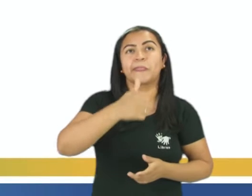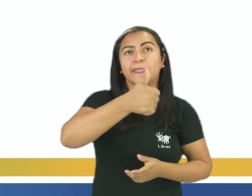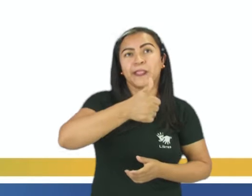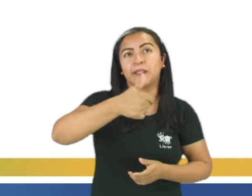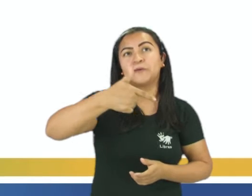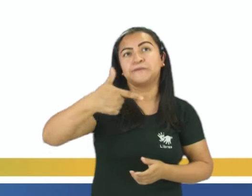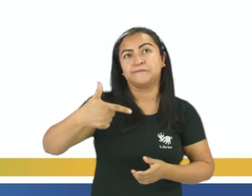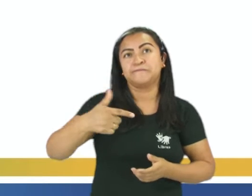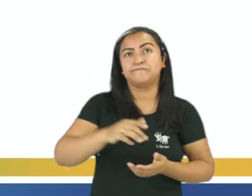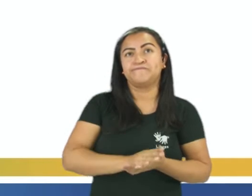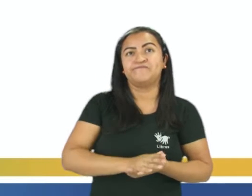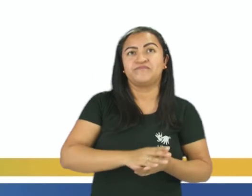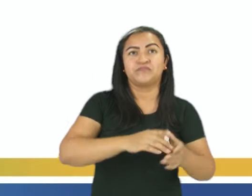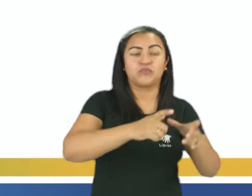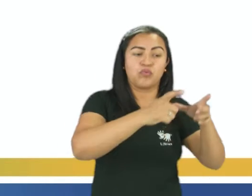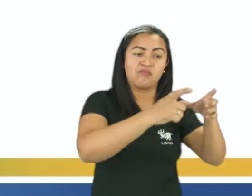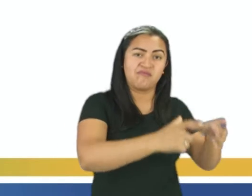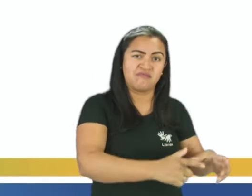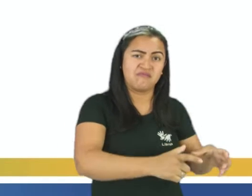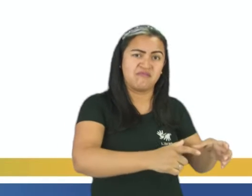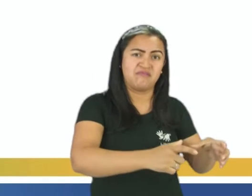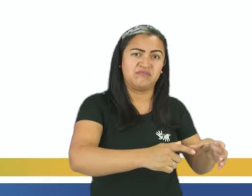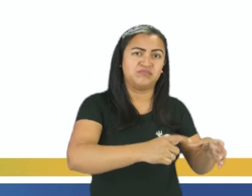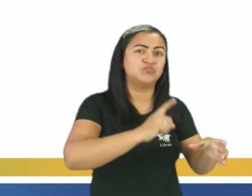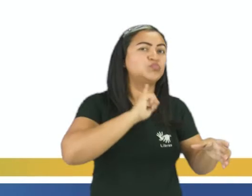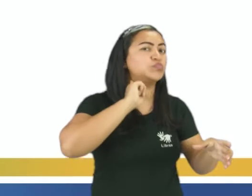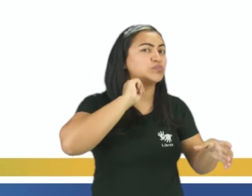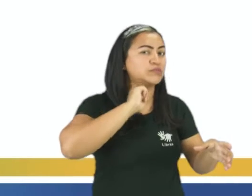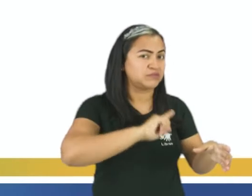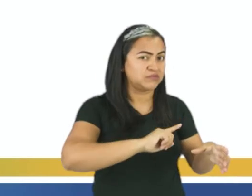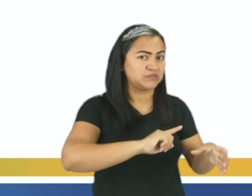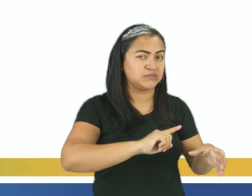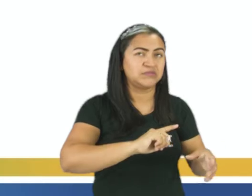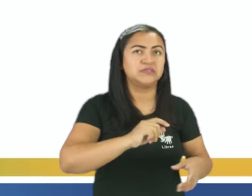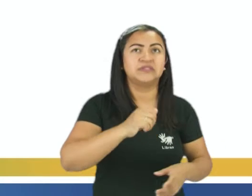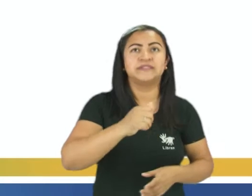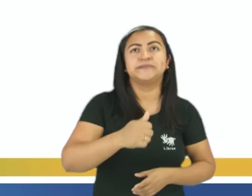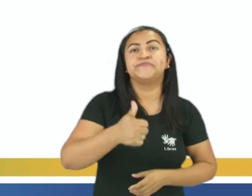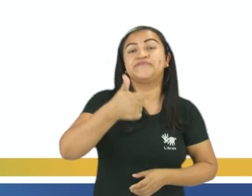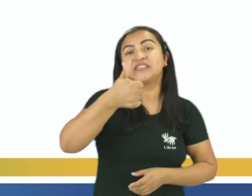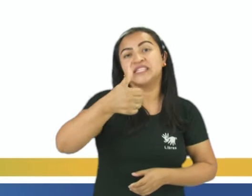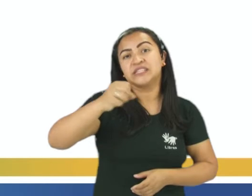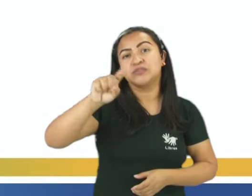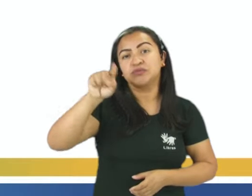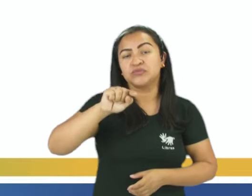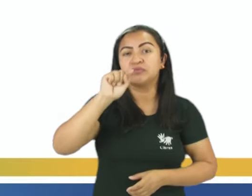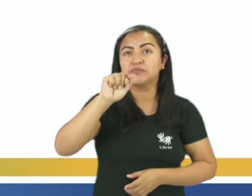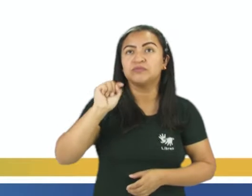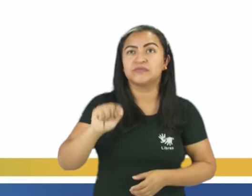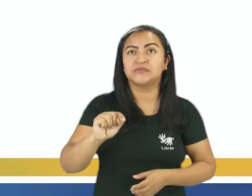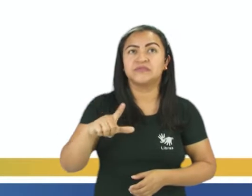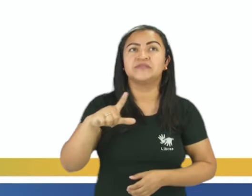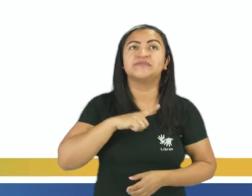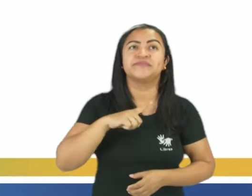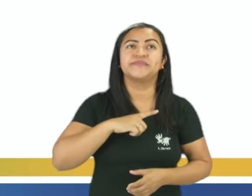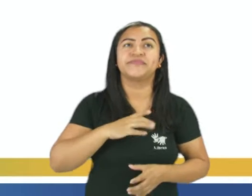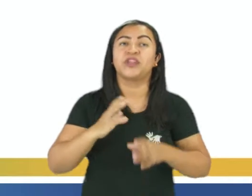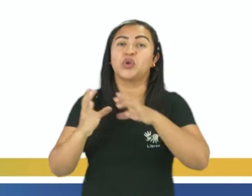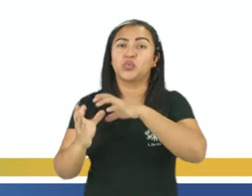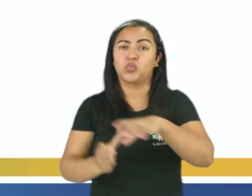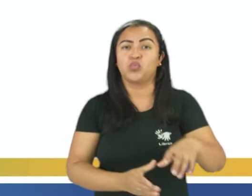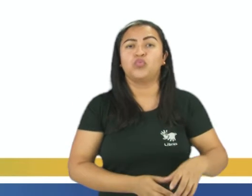por fossa séptica, já 18% tem esgoto